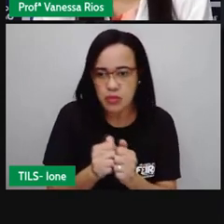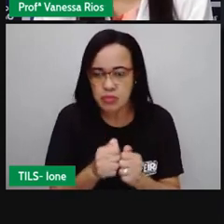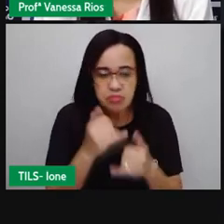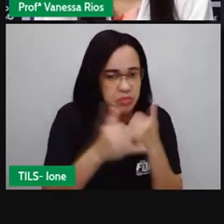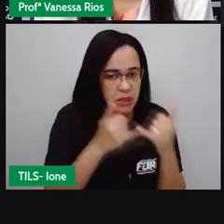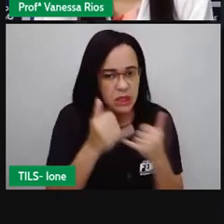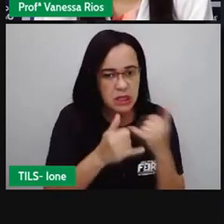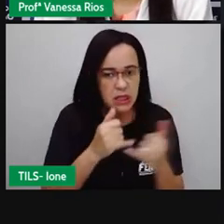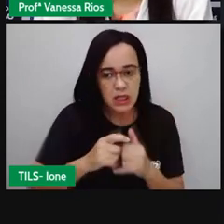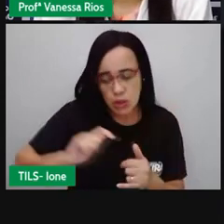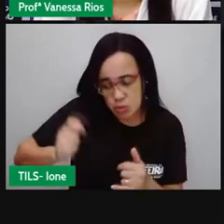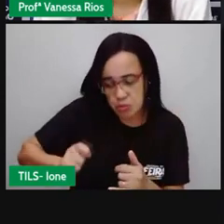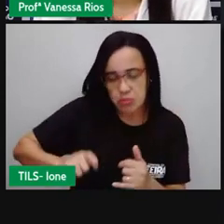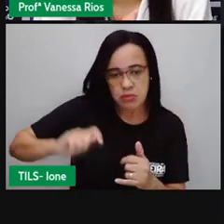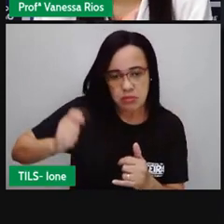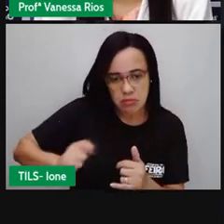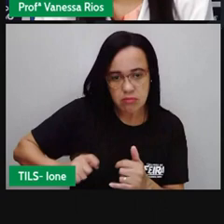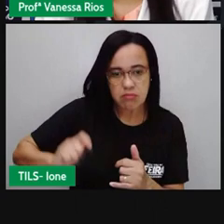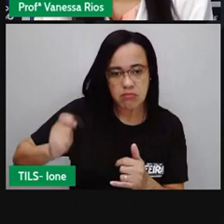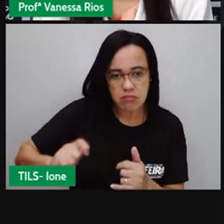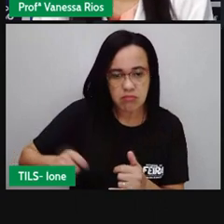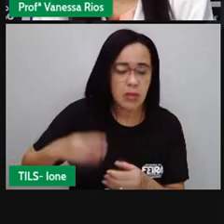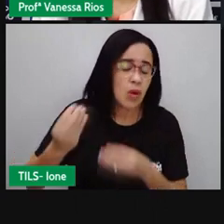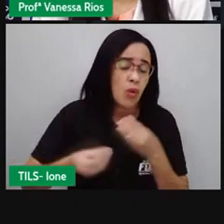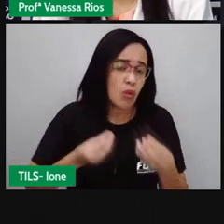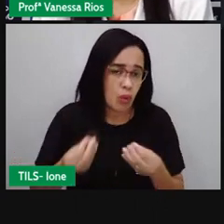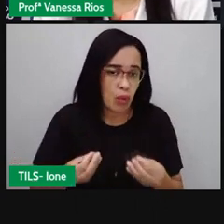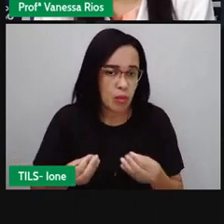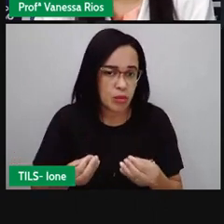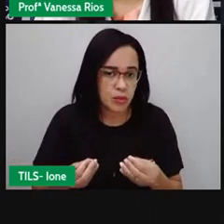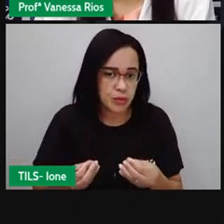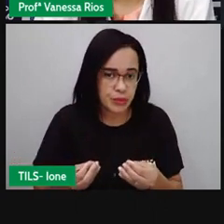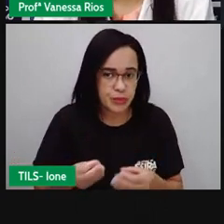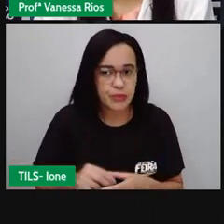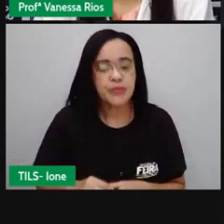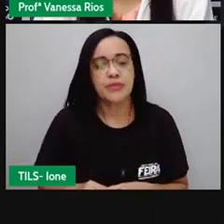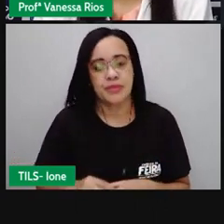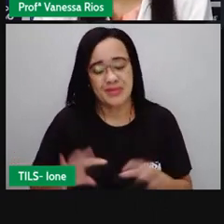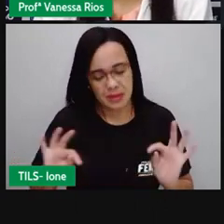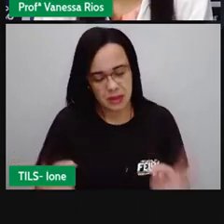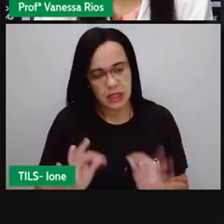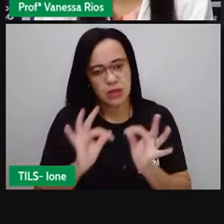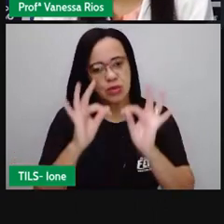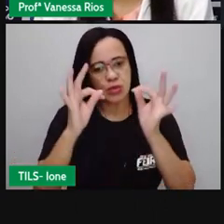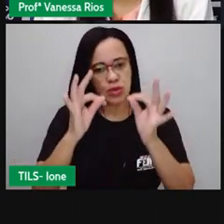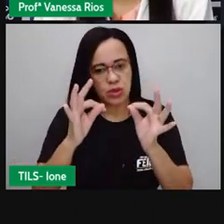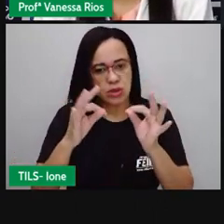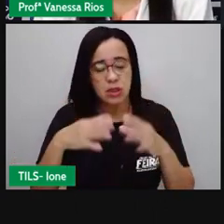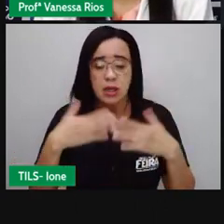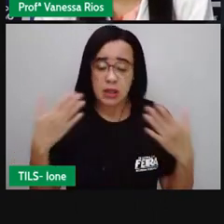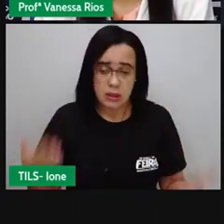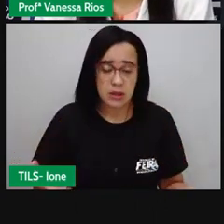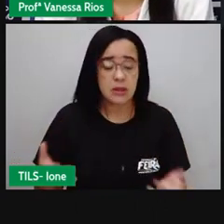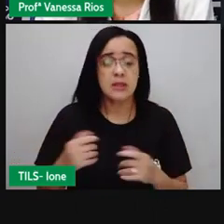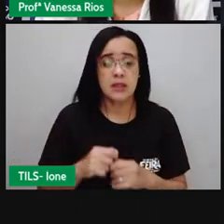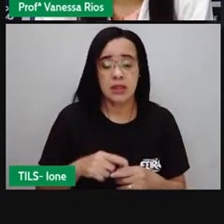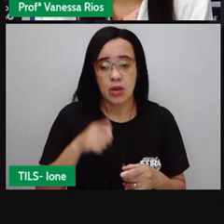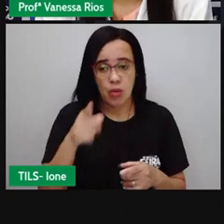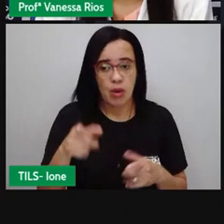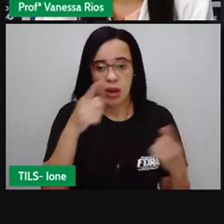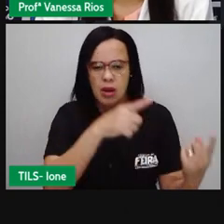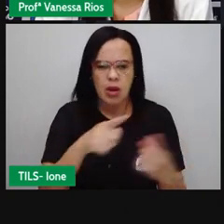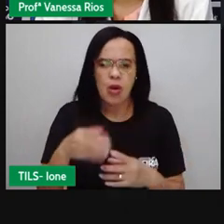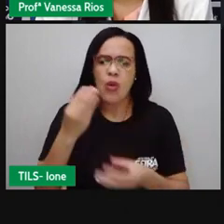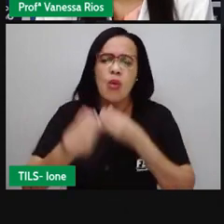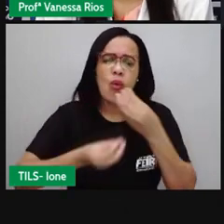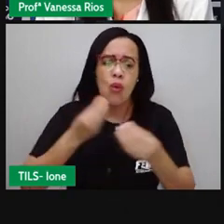a intenção aí fazer uma crítica em refletir sobre essas transformações esses acontecimentos do